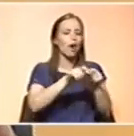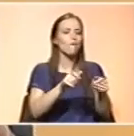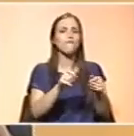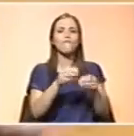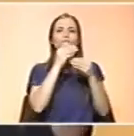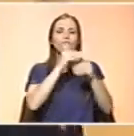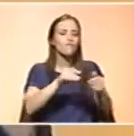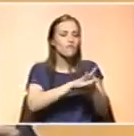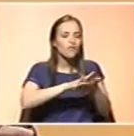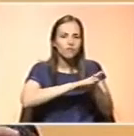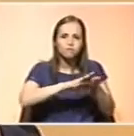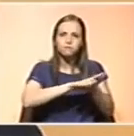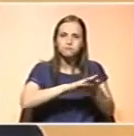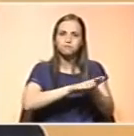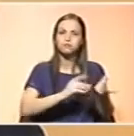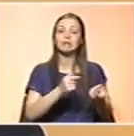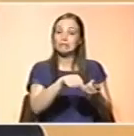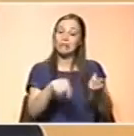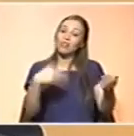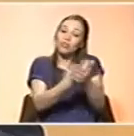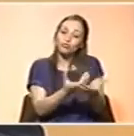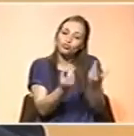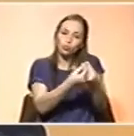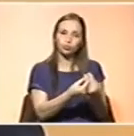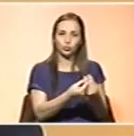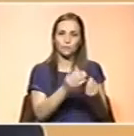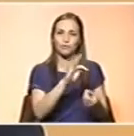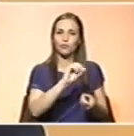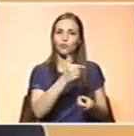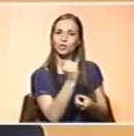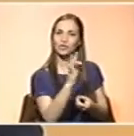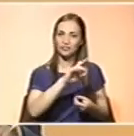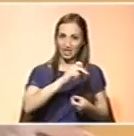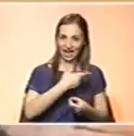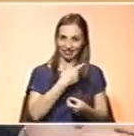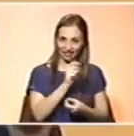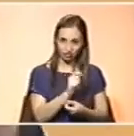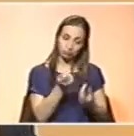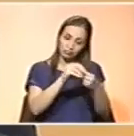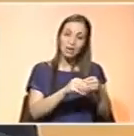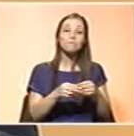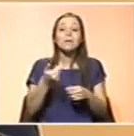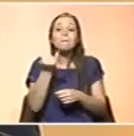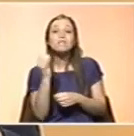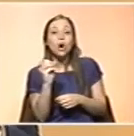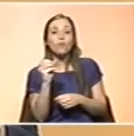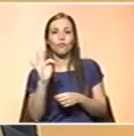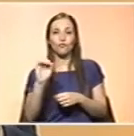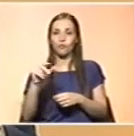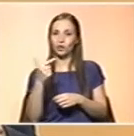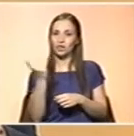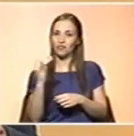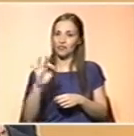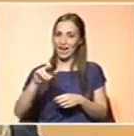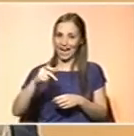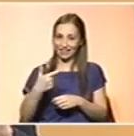para fazer o cereal, adicionamos estes furtificantes. No caso da biofurtificação, a biofurtificação é exclusivamente direcionada aos alimentos